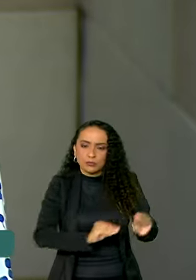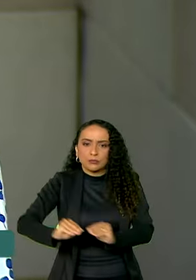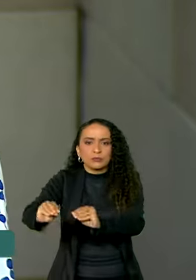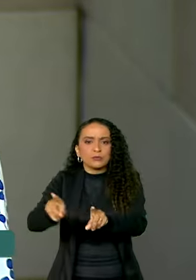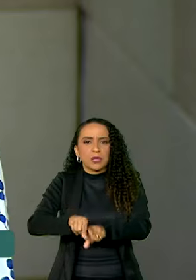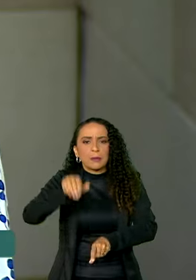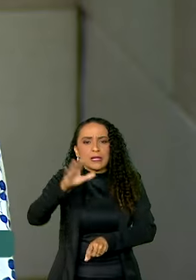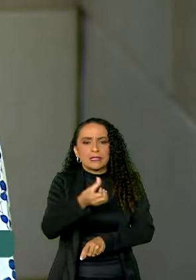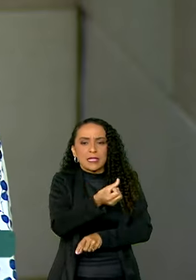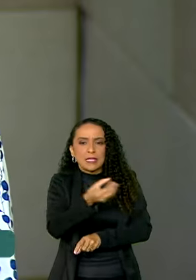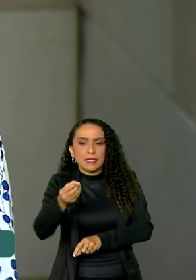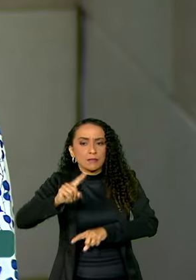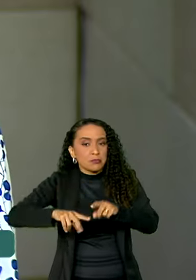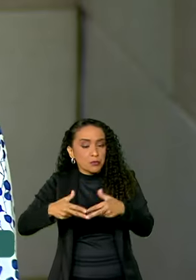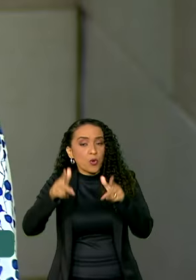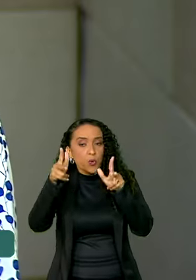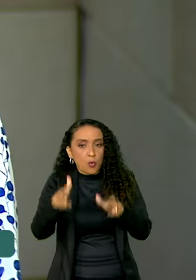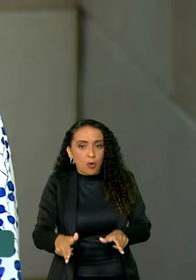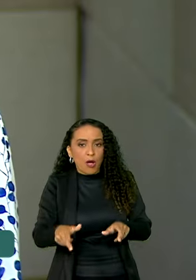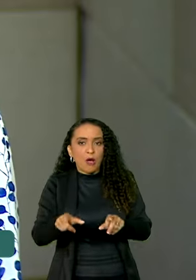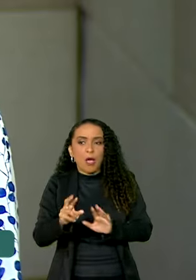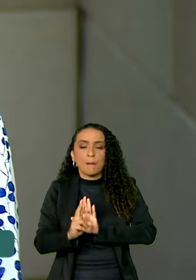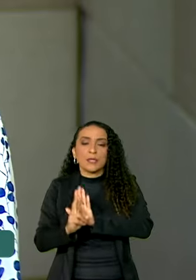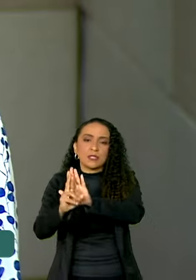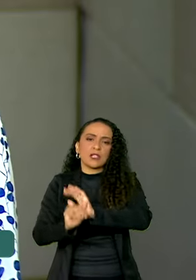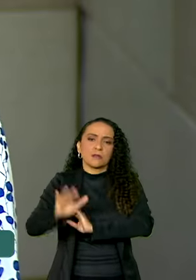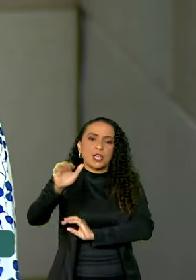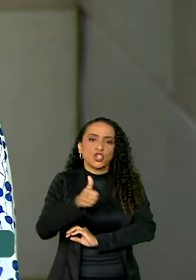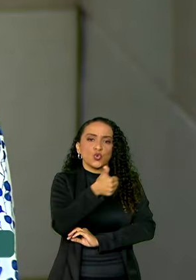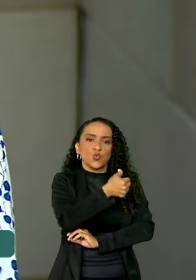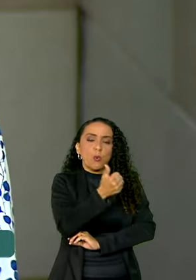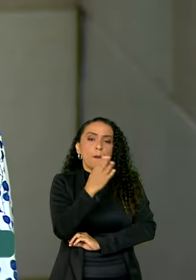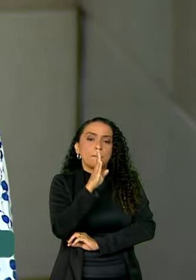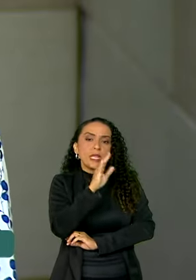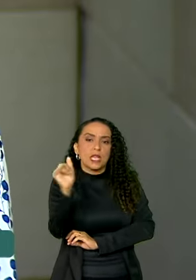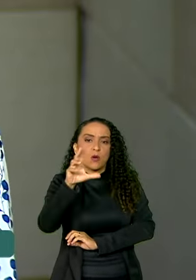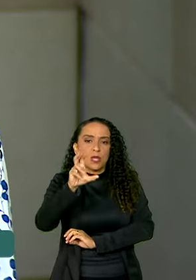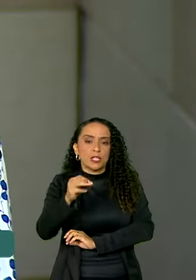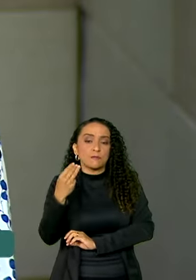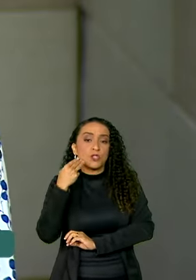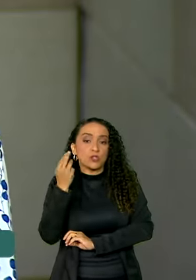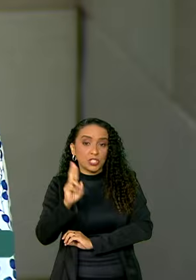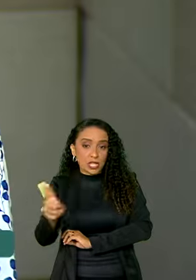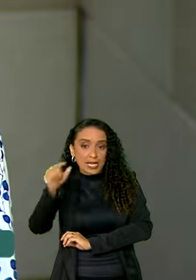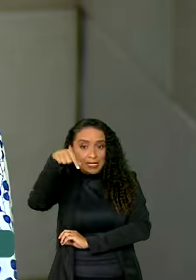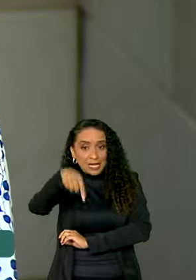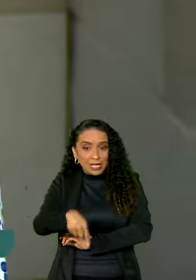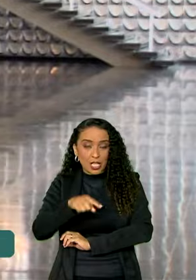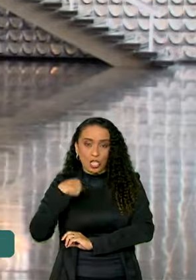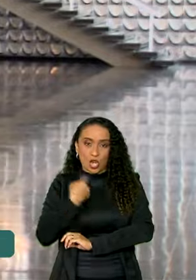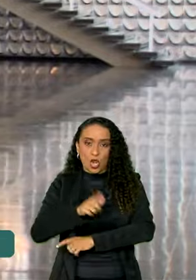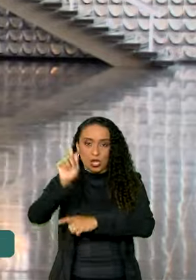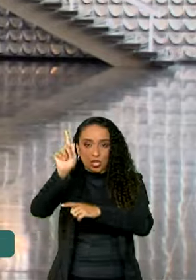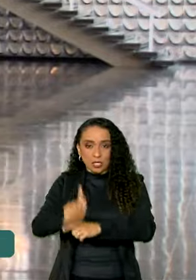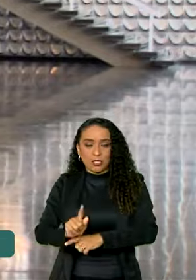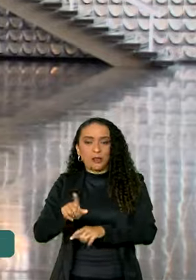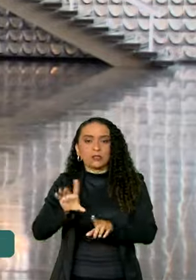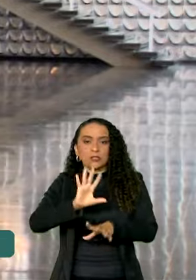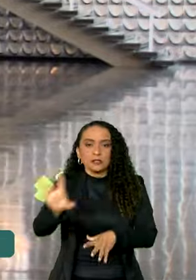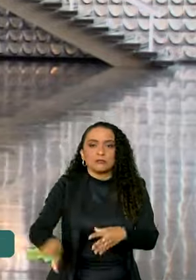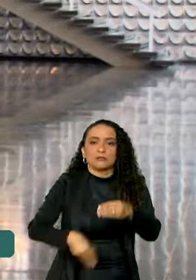600 instrumentos dessa natureza, representando mais de um bilhão e meio de reais aqui sob a nossa gestão. A